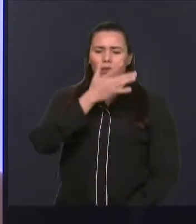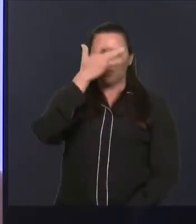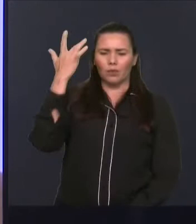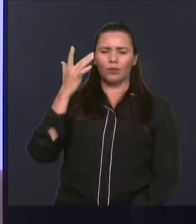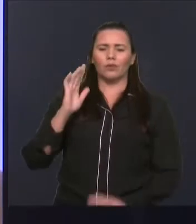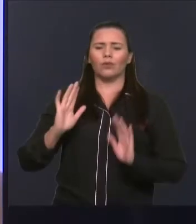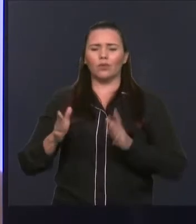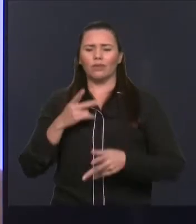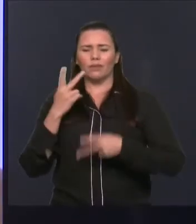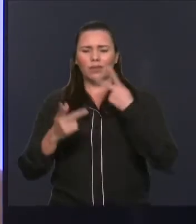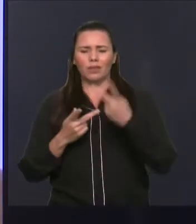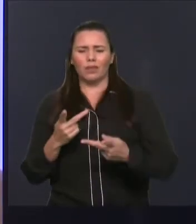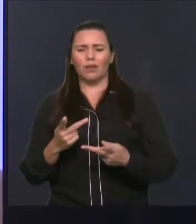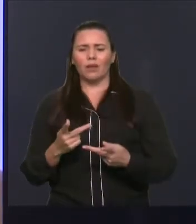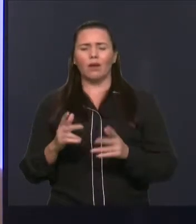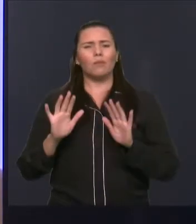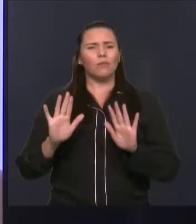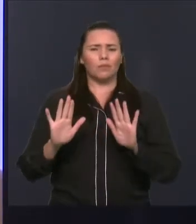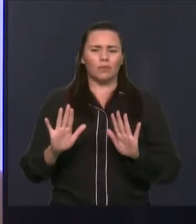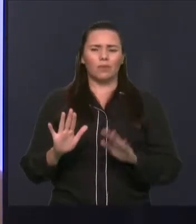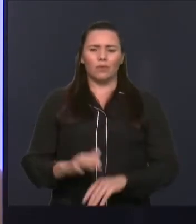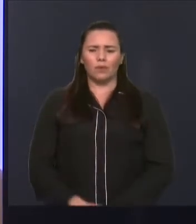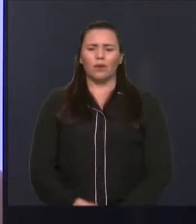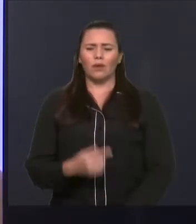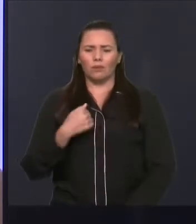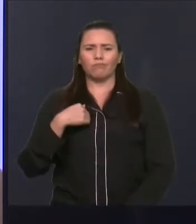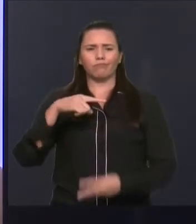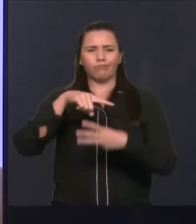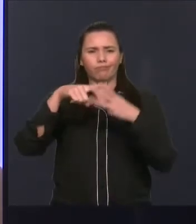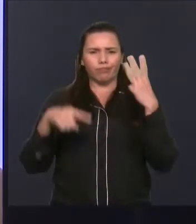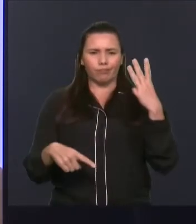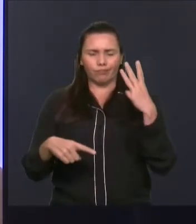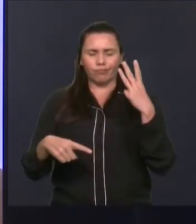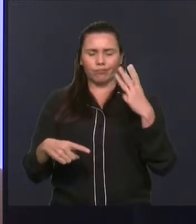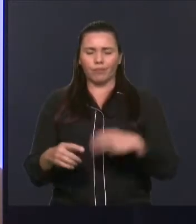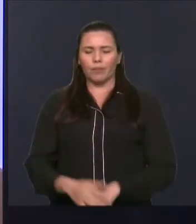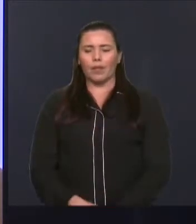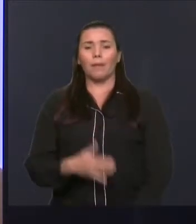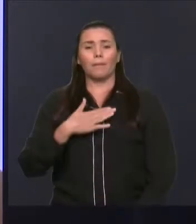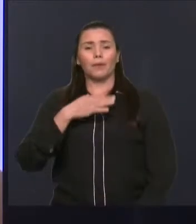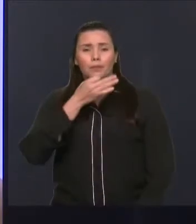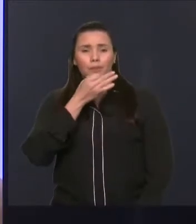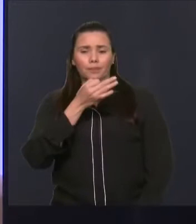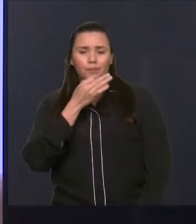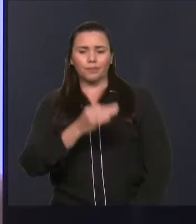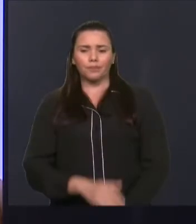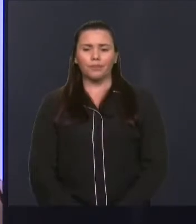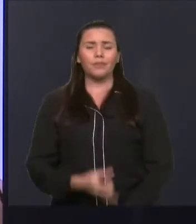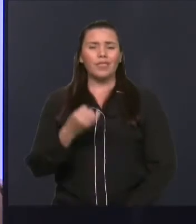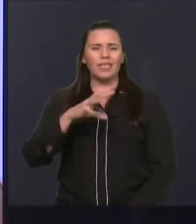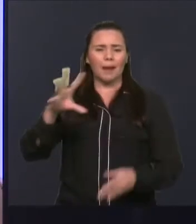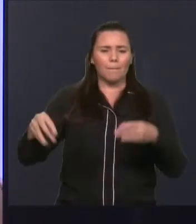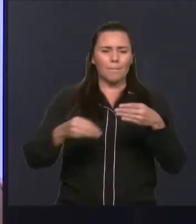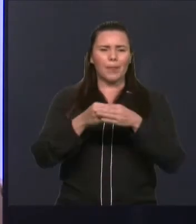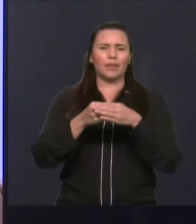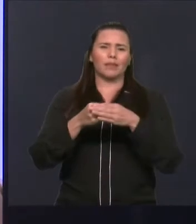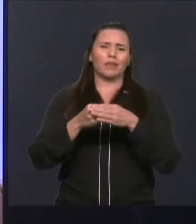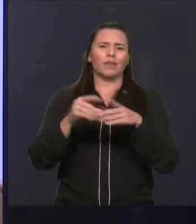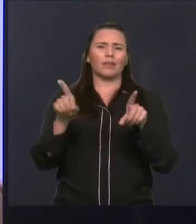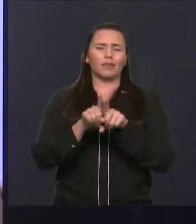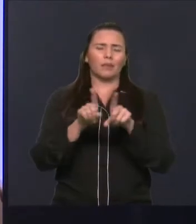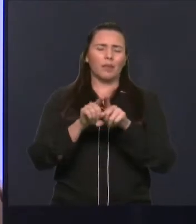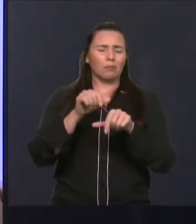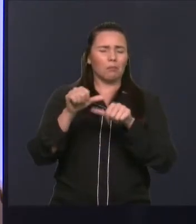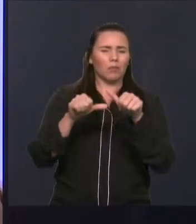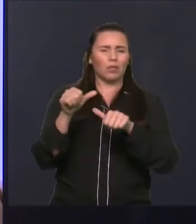vou me pautar em três assuntos só. Primeiro, dar uma sugestão que se nós formos fazer emendas e aperfeiçoamentos nessa